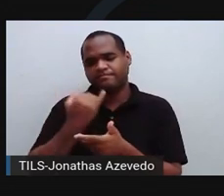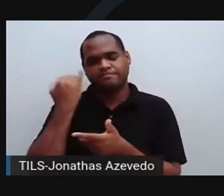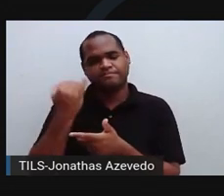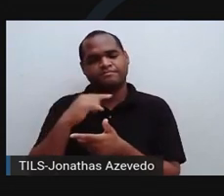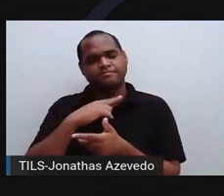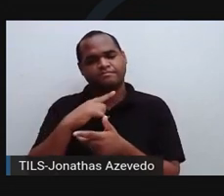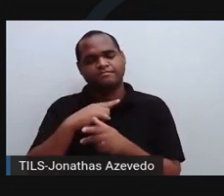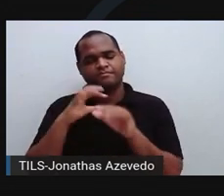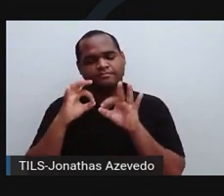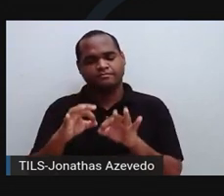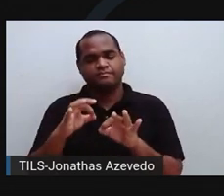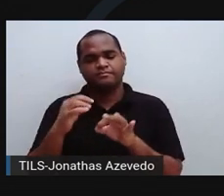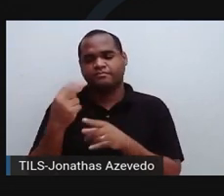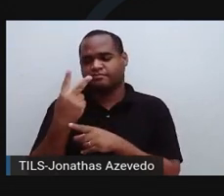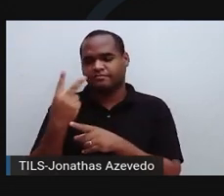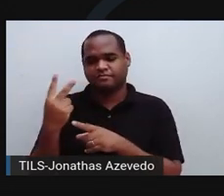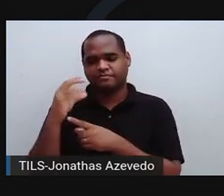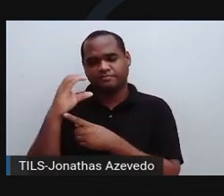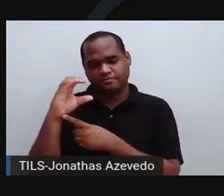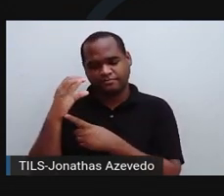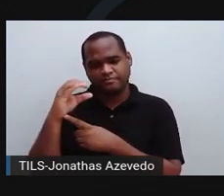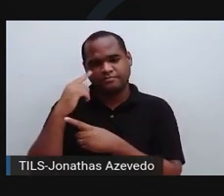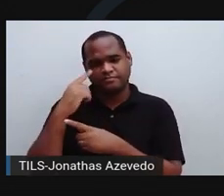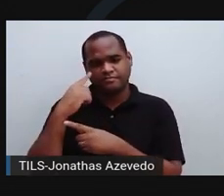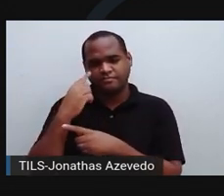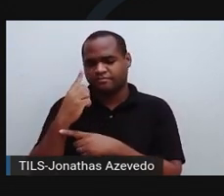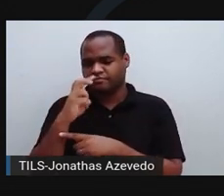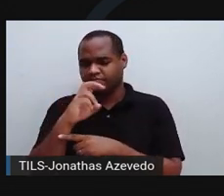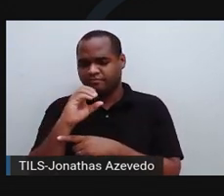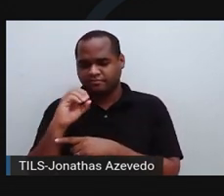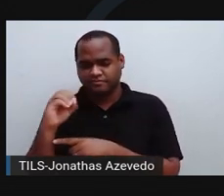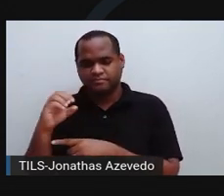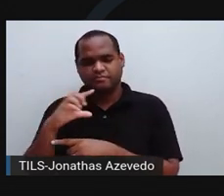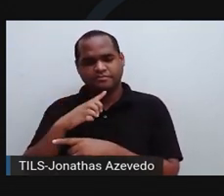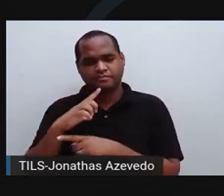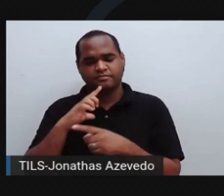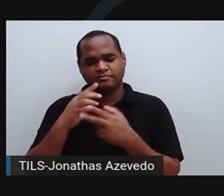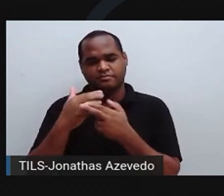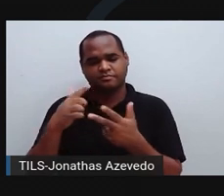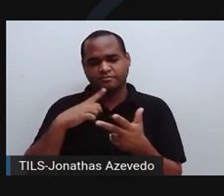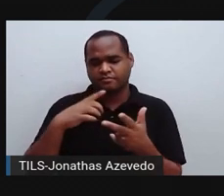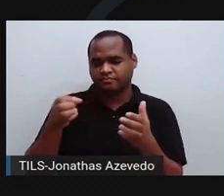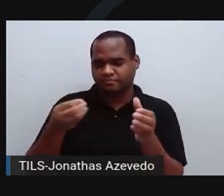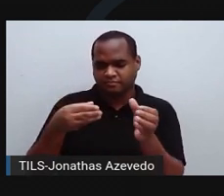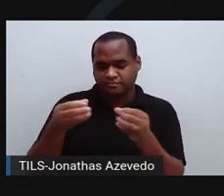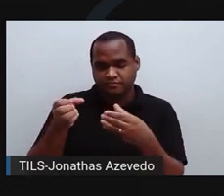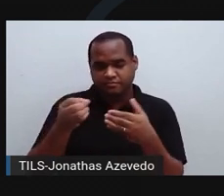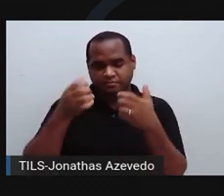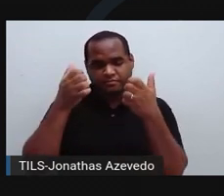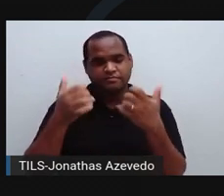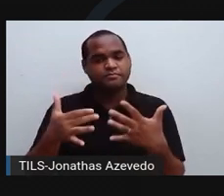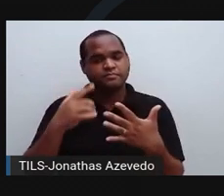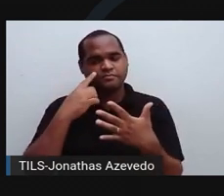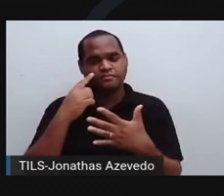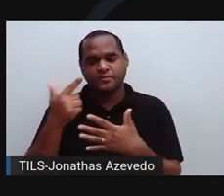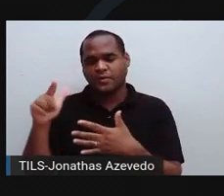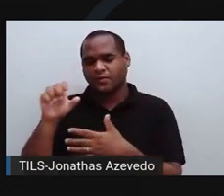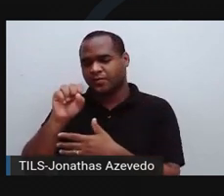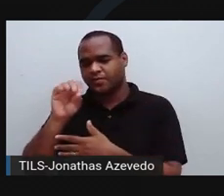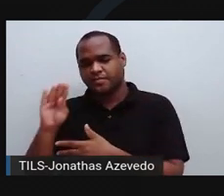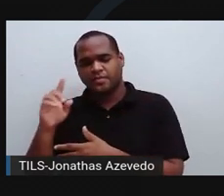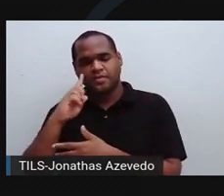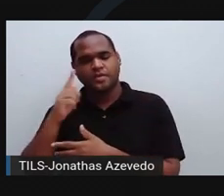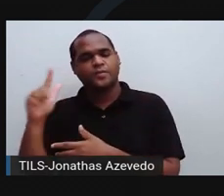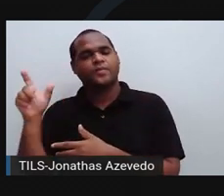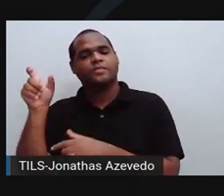A equipe de 22 cientistas mapeou quase 1.500 bactérias que vivem em microbiomas de animais marinhos na Flórida. Uma substância produzida por uma delas,